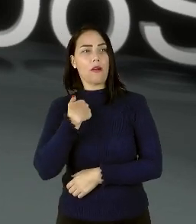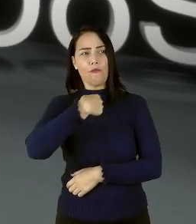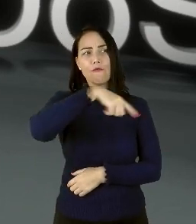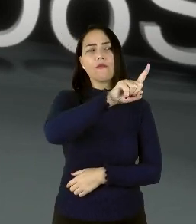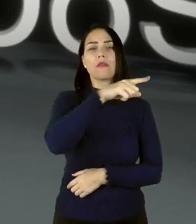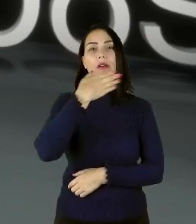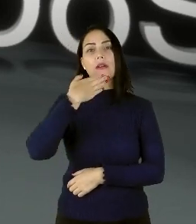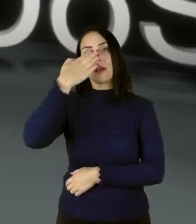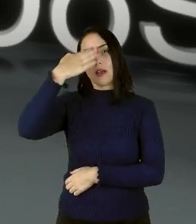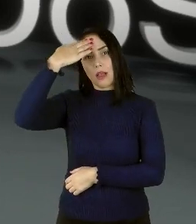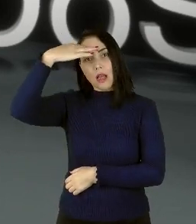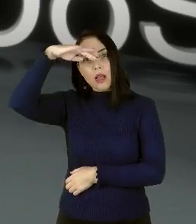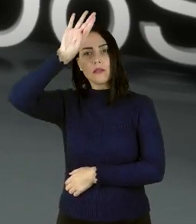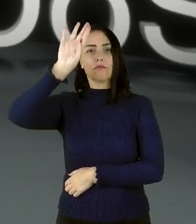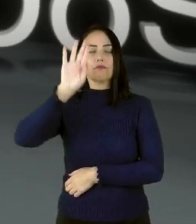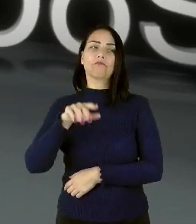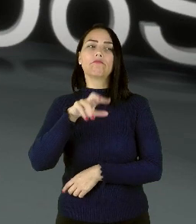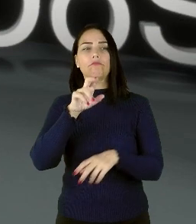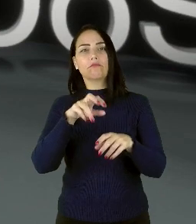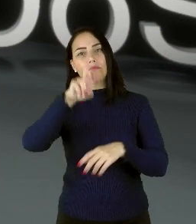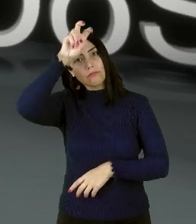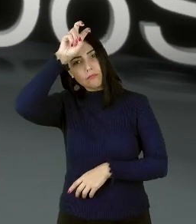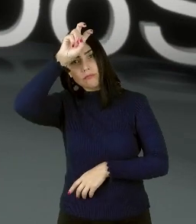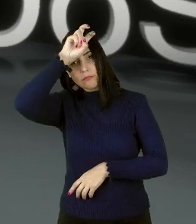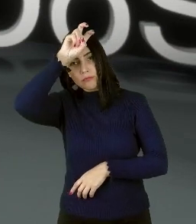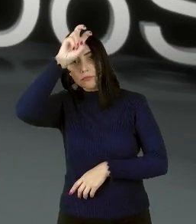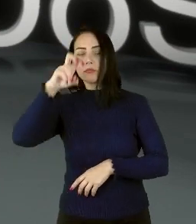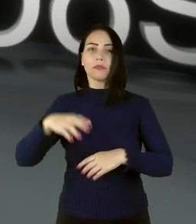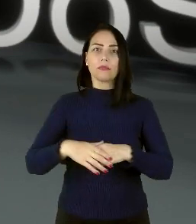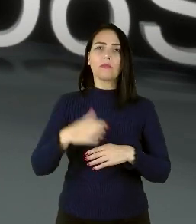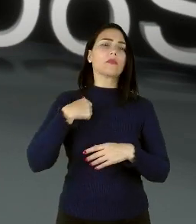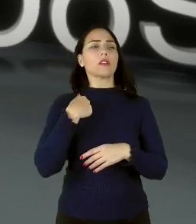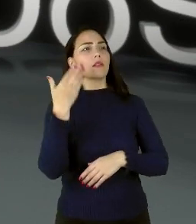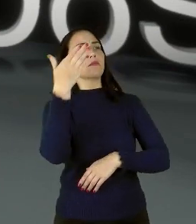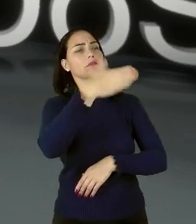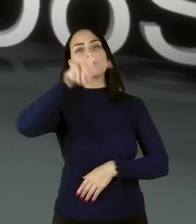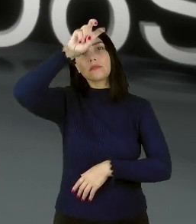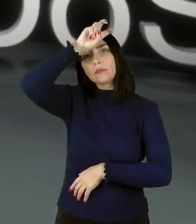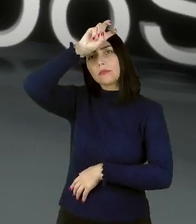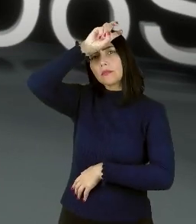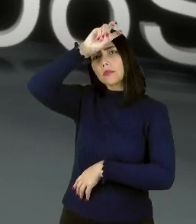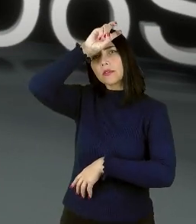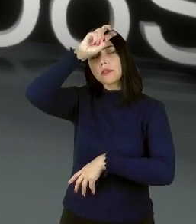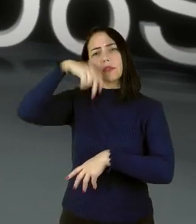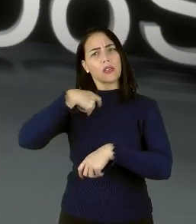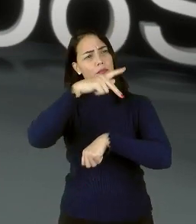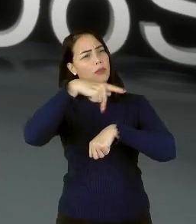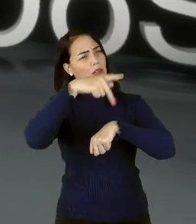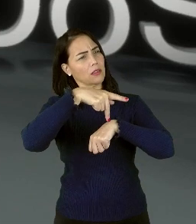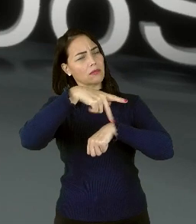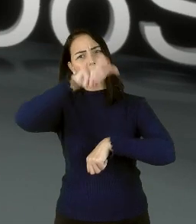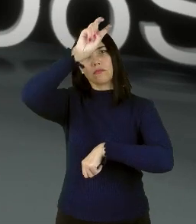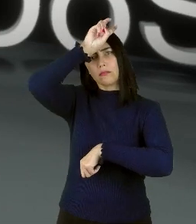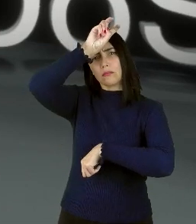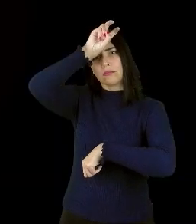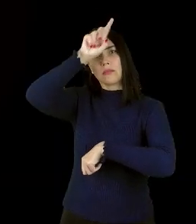Egito. Sim, Egito! Eu, no país dos faraós, com a missão de ser professor